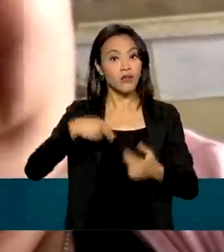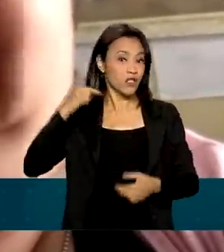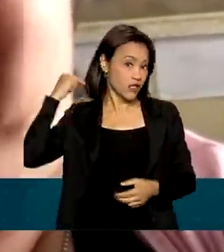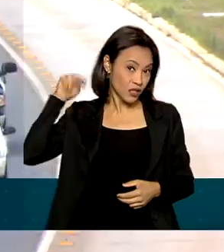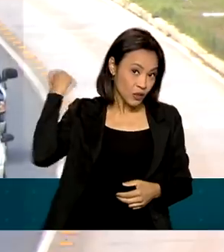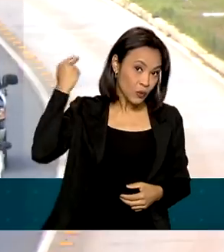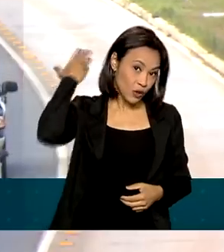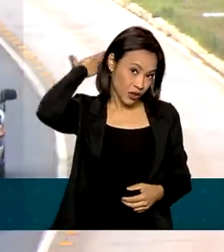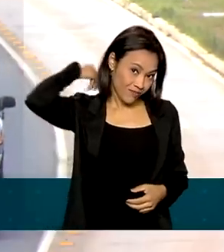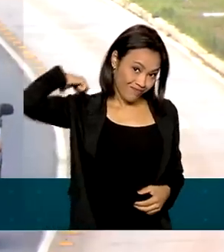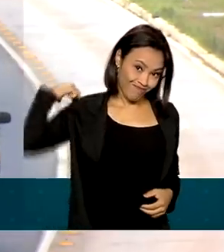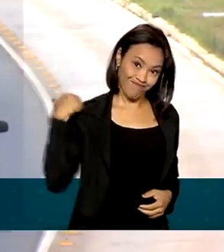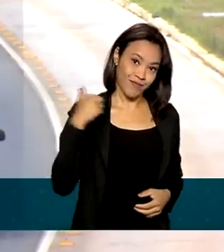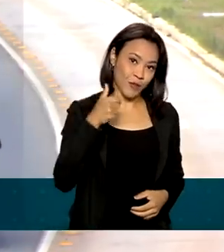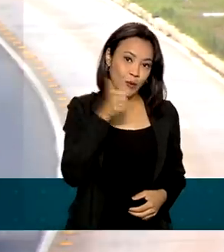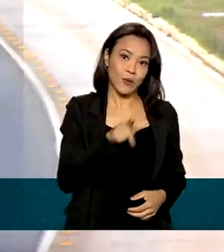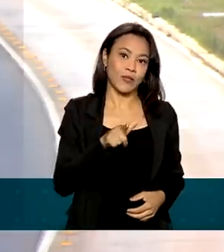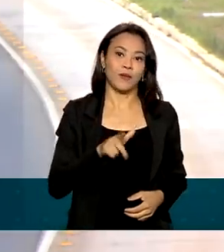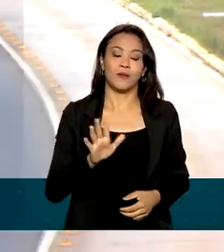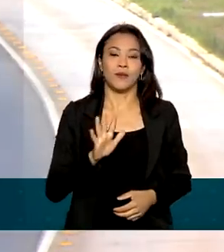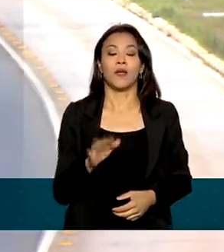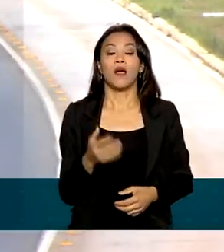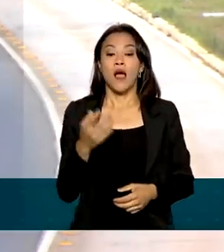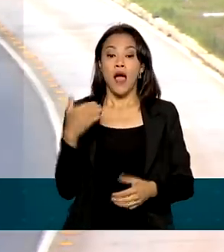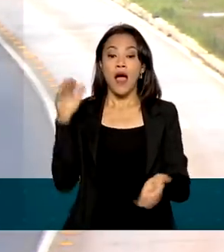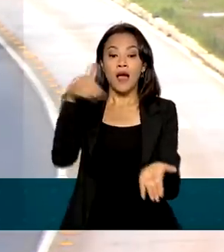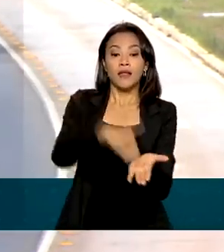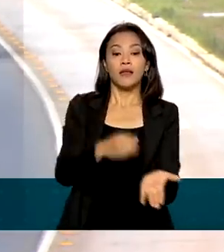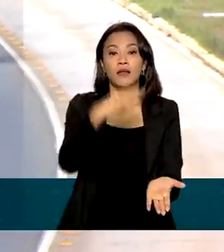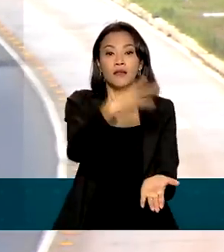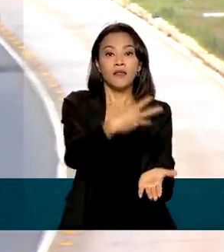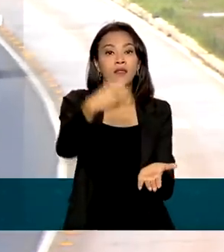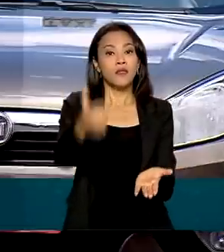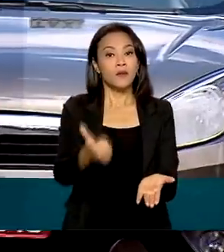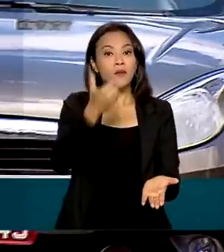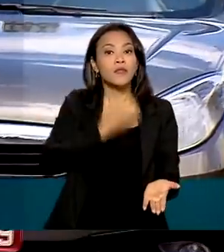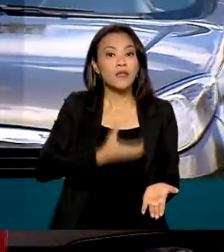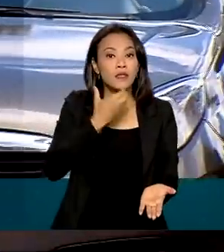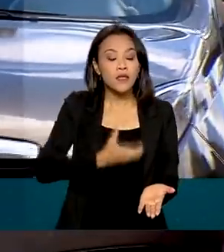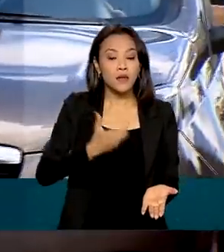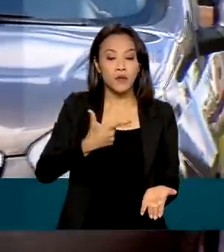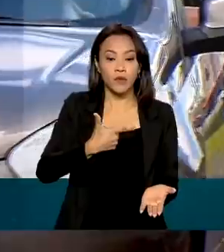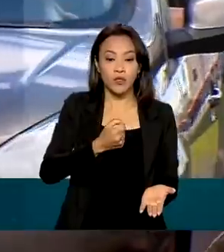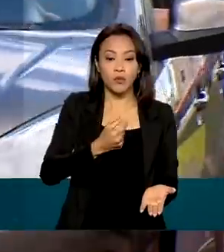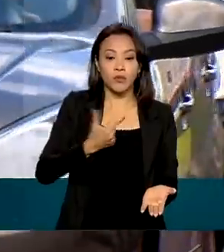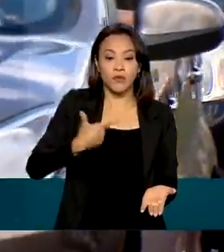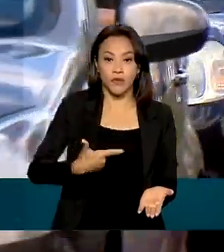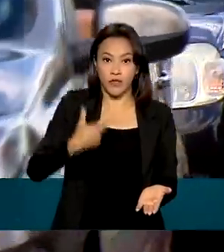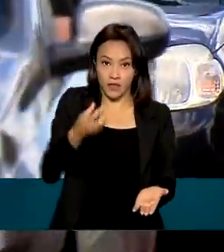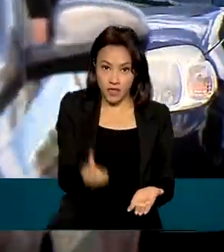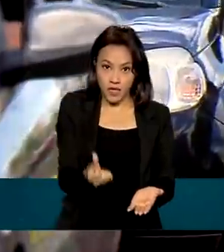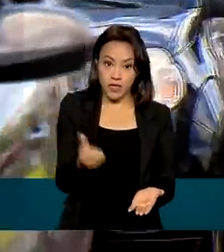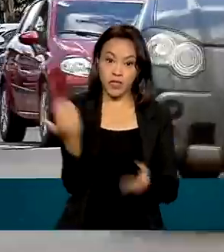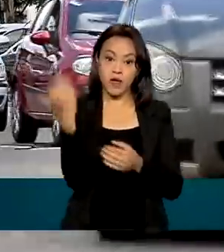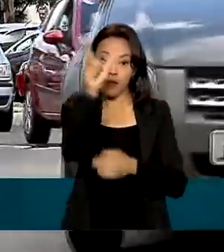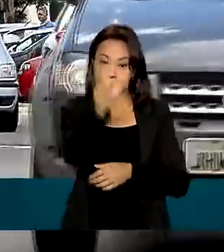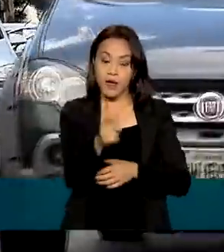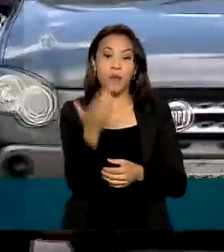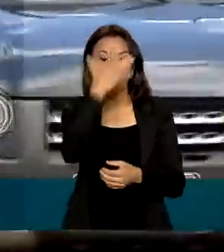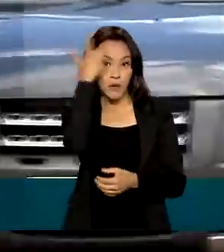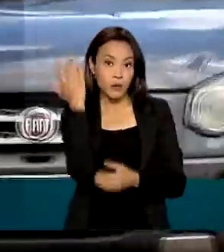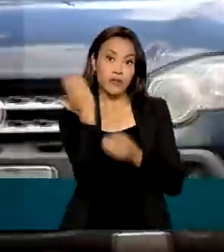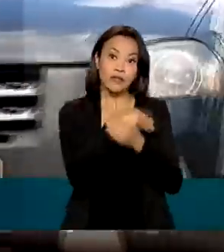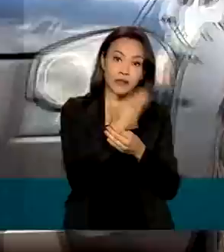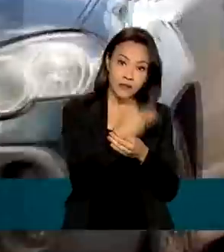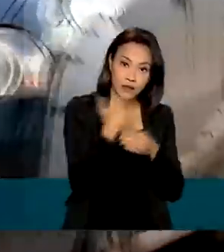já existentes. Até 31 de dezembro de 2026, taxistas e pessoas com deficiência podem